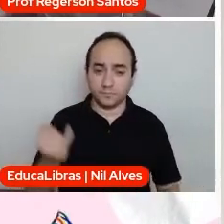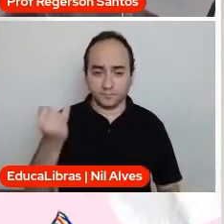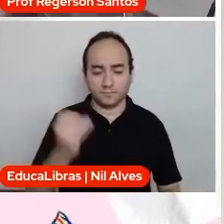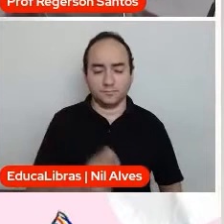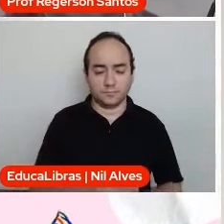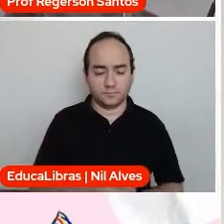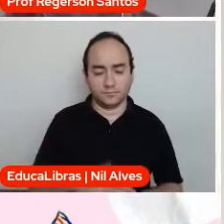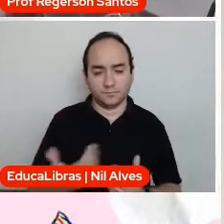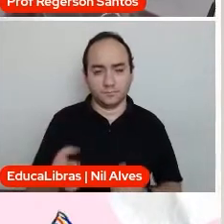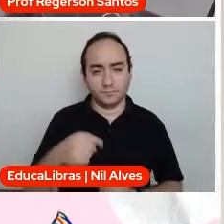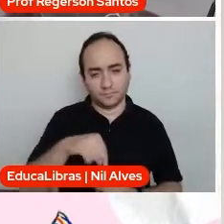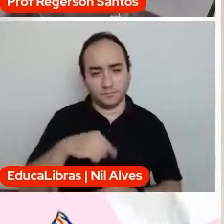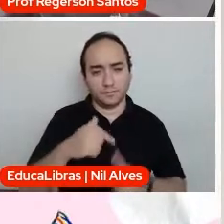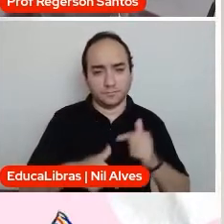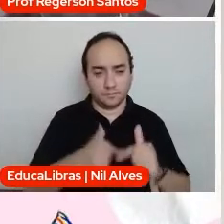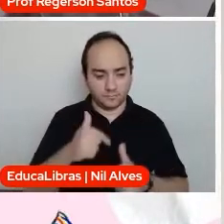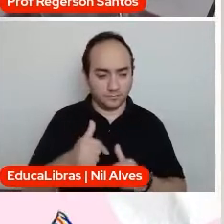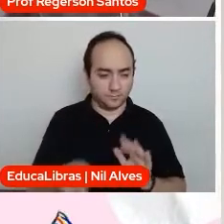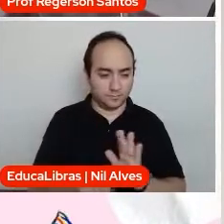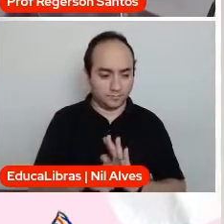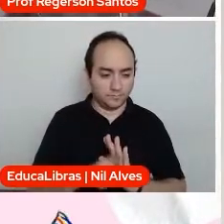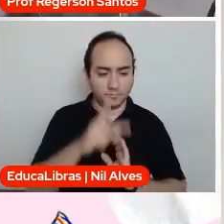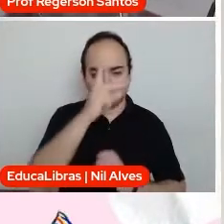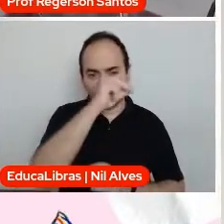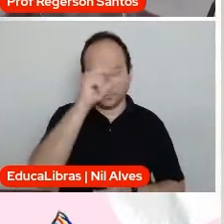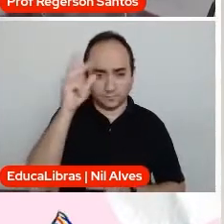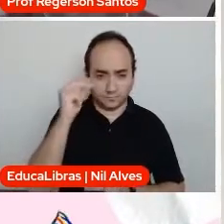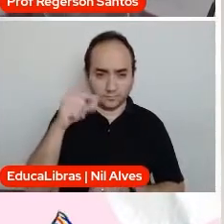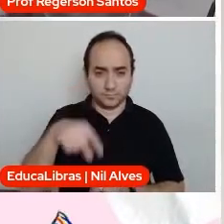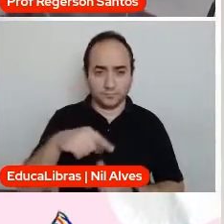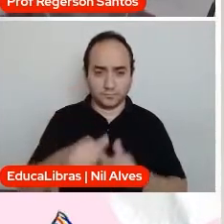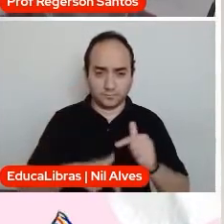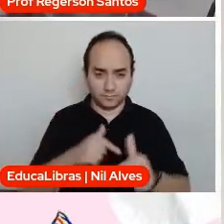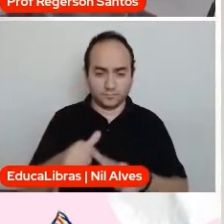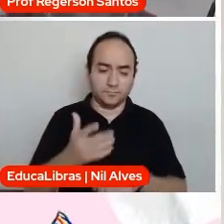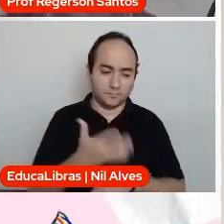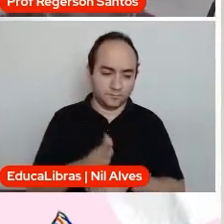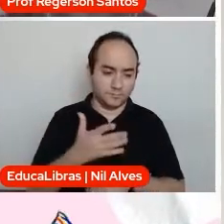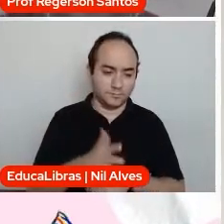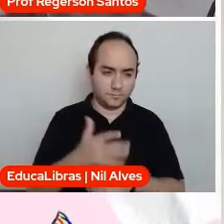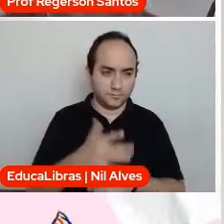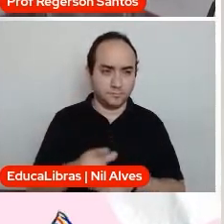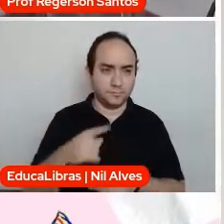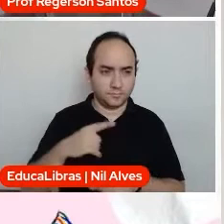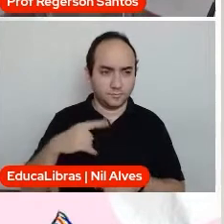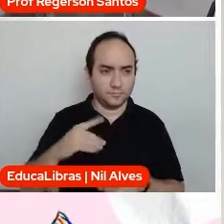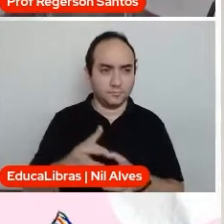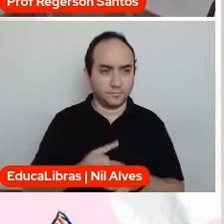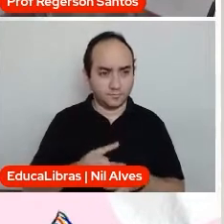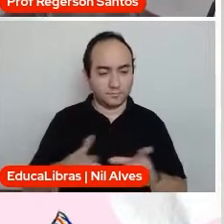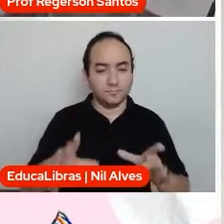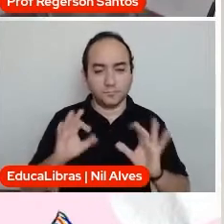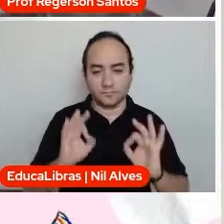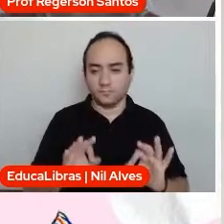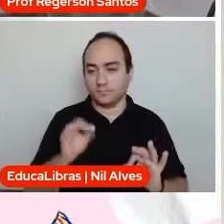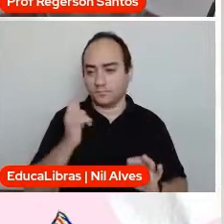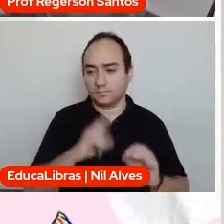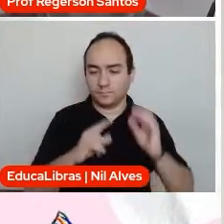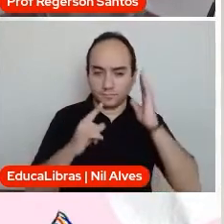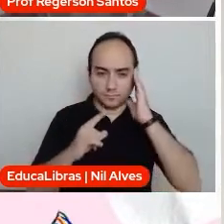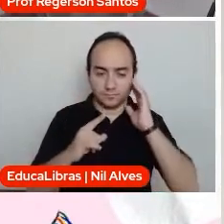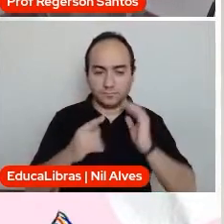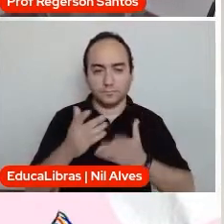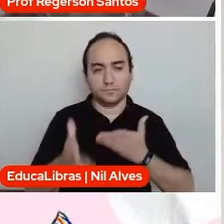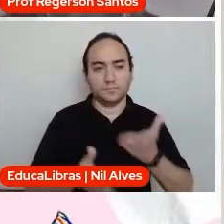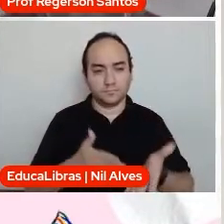escola de periferia, a gente tem essa prática de libertária e com um instrumento